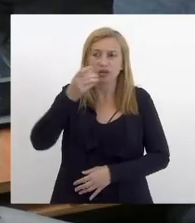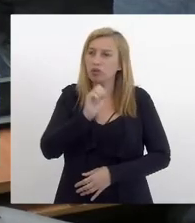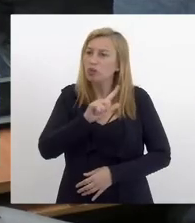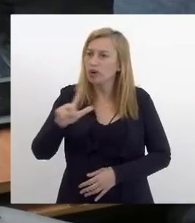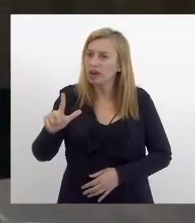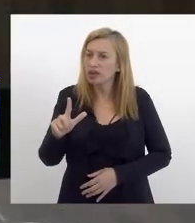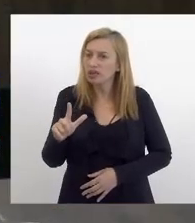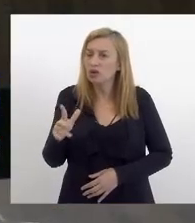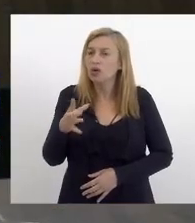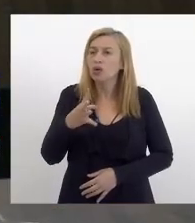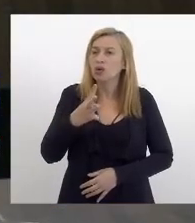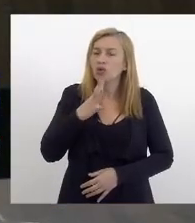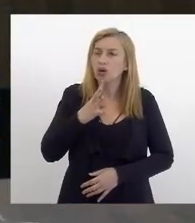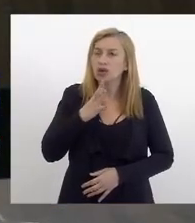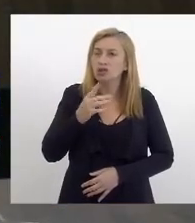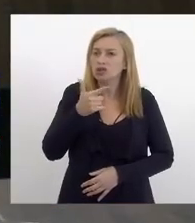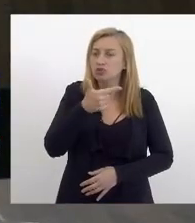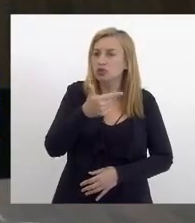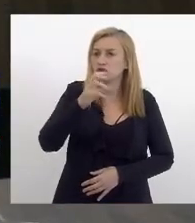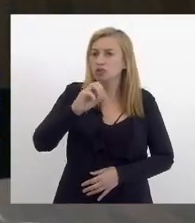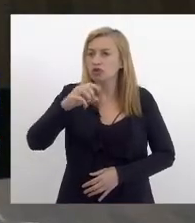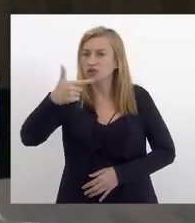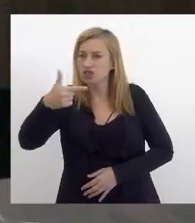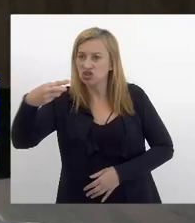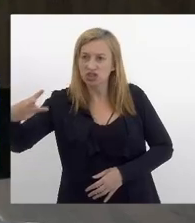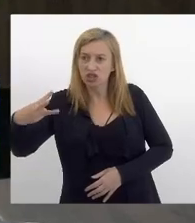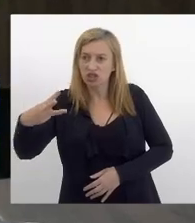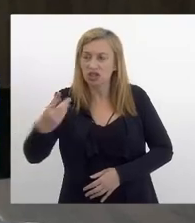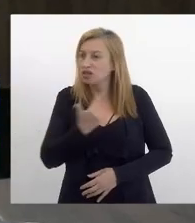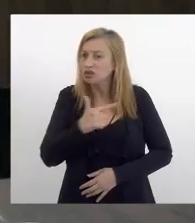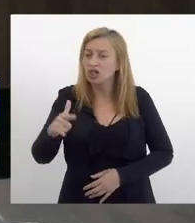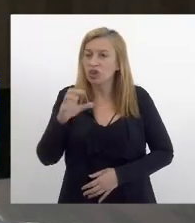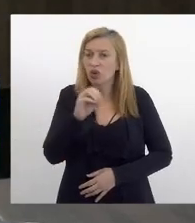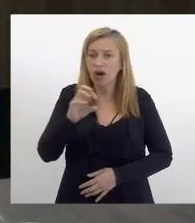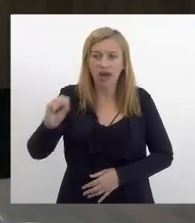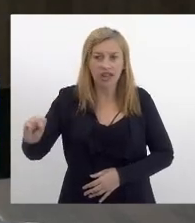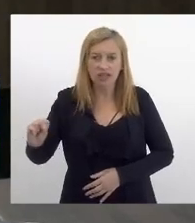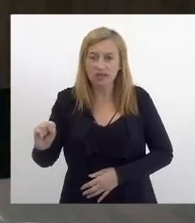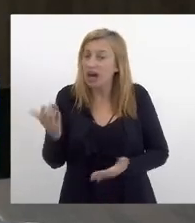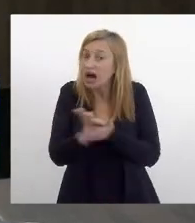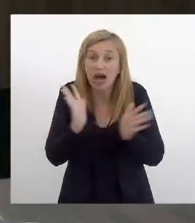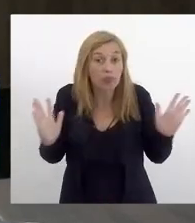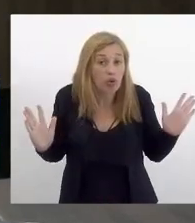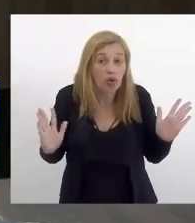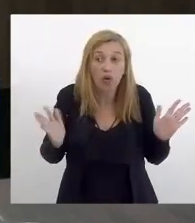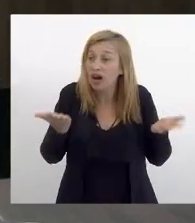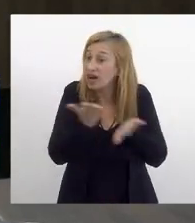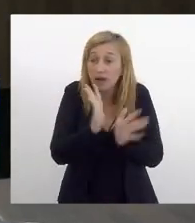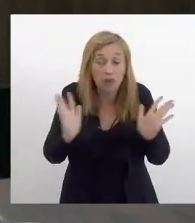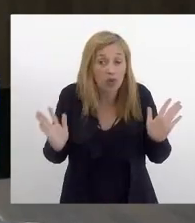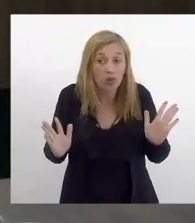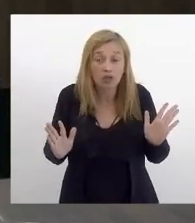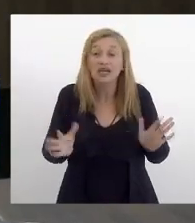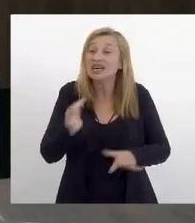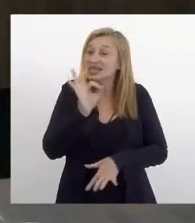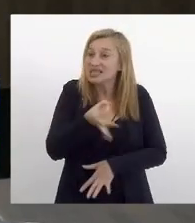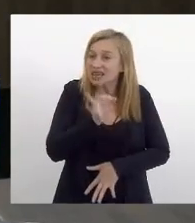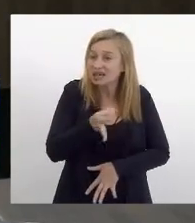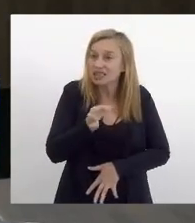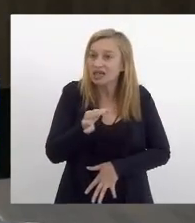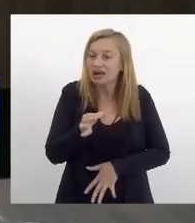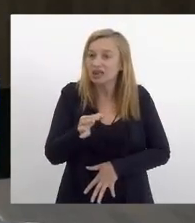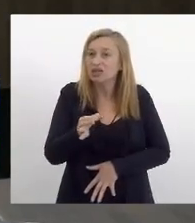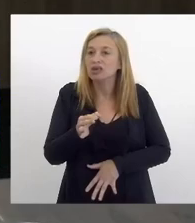tomarem conhecimento que em 2023 não vai ter mais OS acabando as OS eu tenho certeza que os